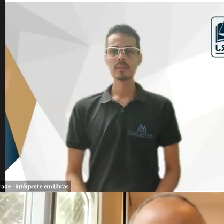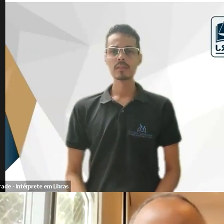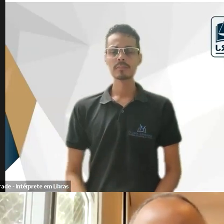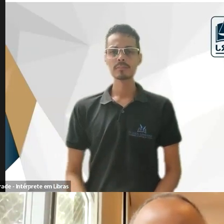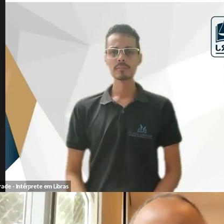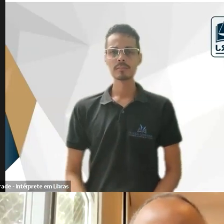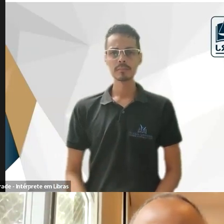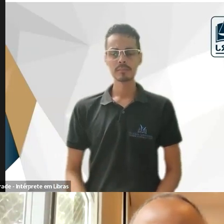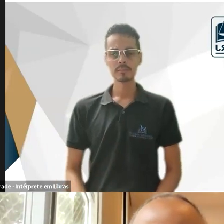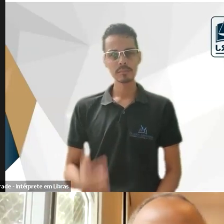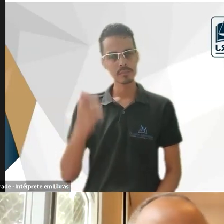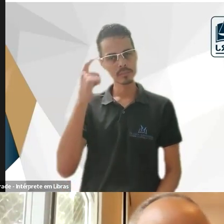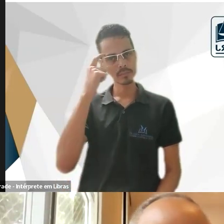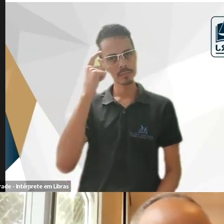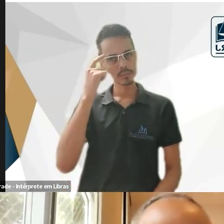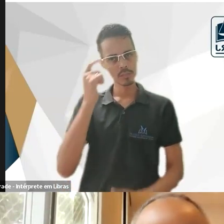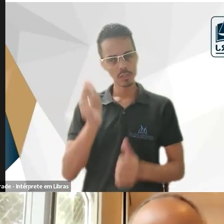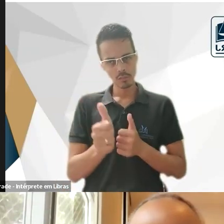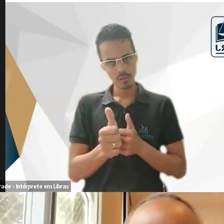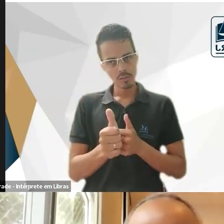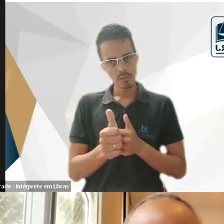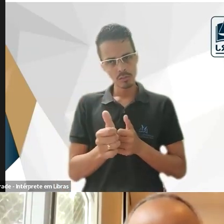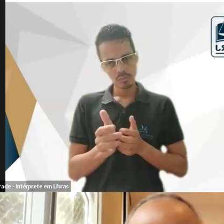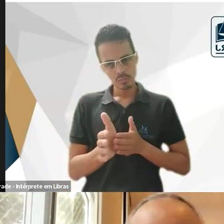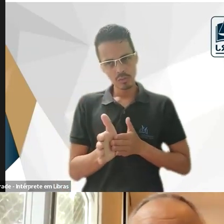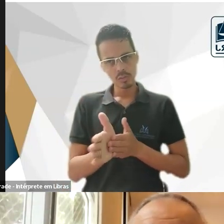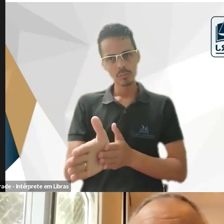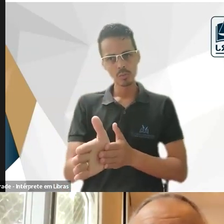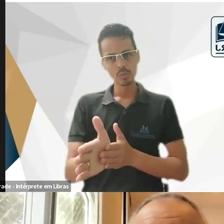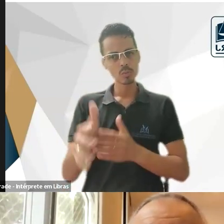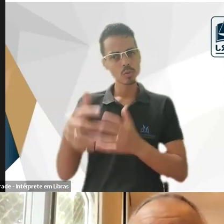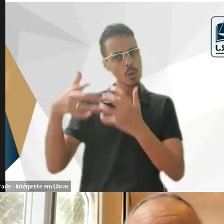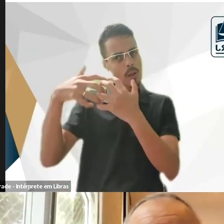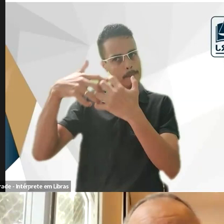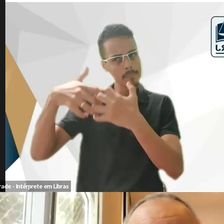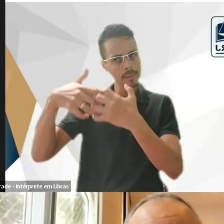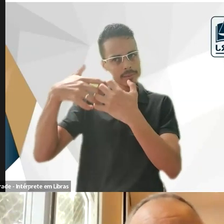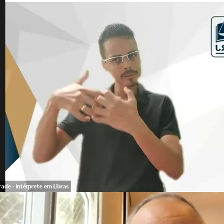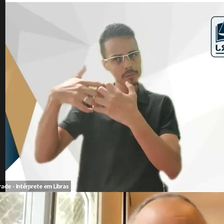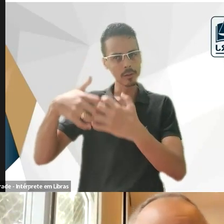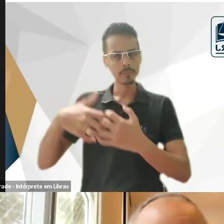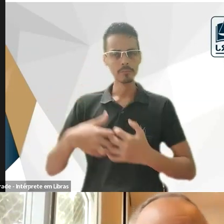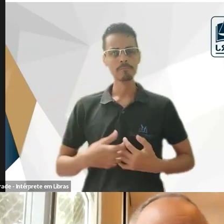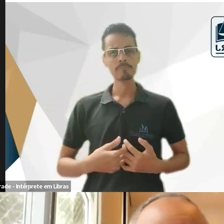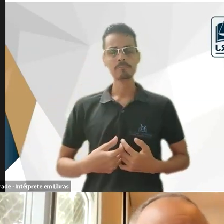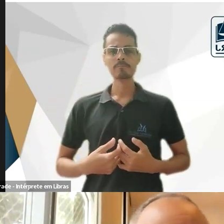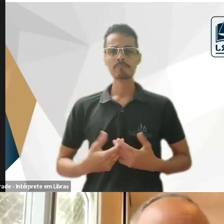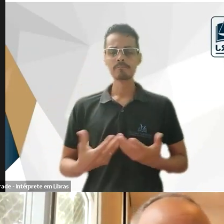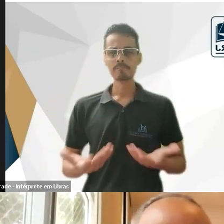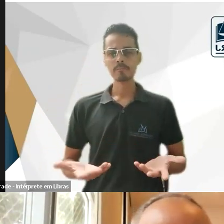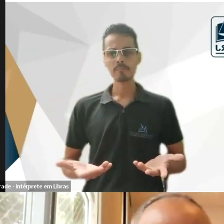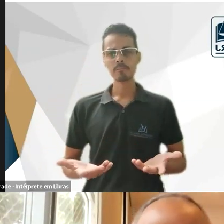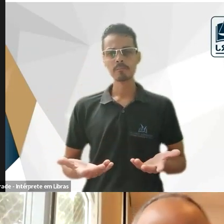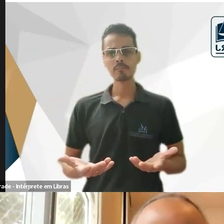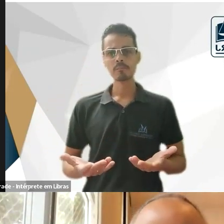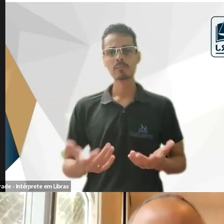metafísica mais racional, se posso dizer assim. De qualquer sorte, para a escola